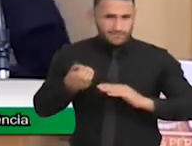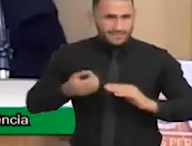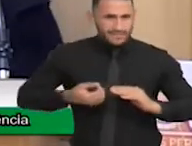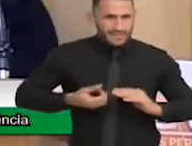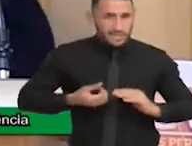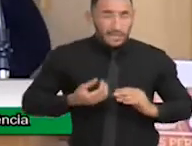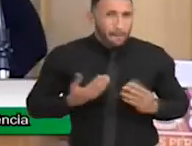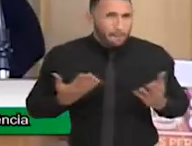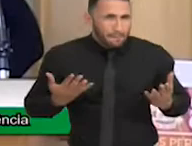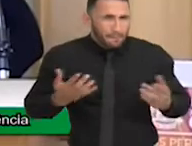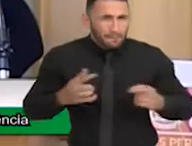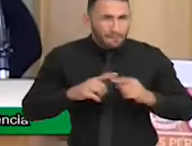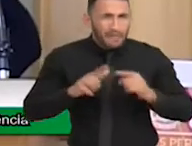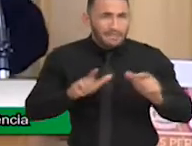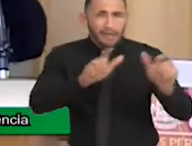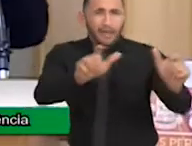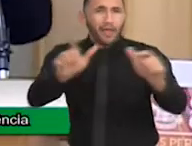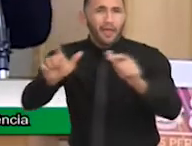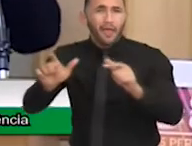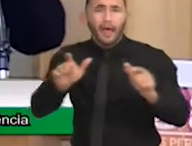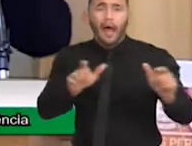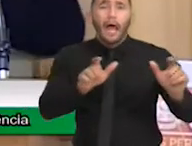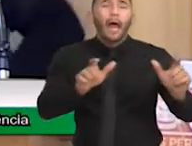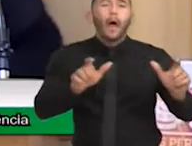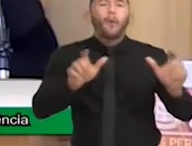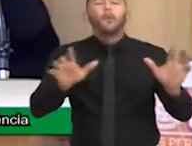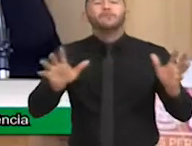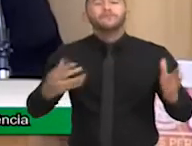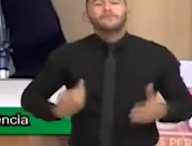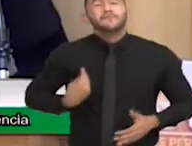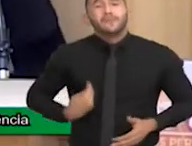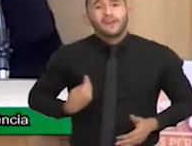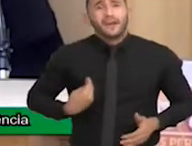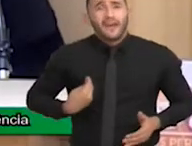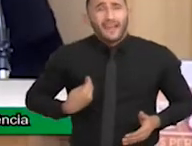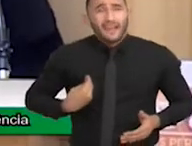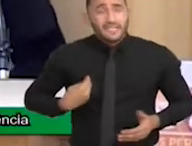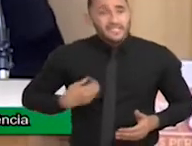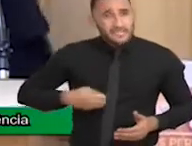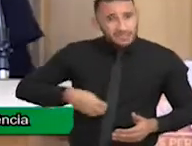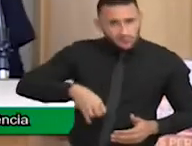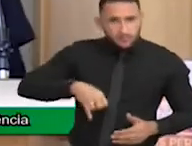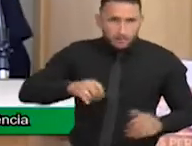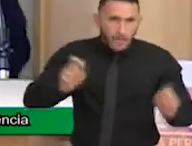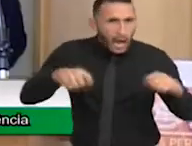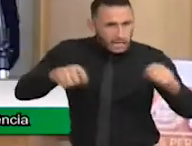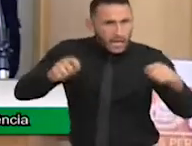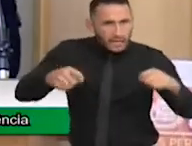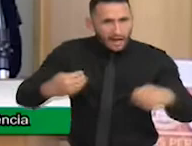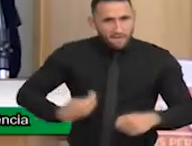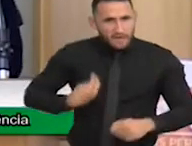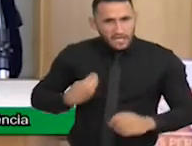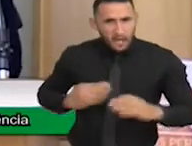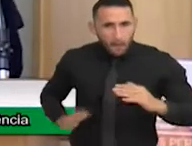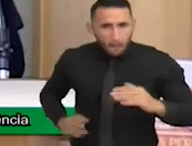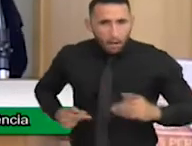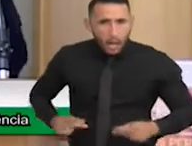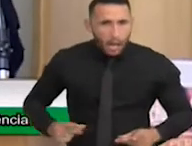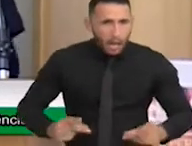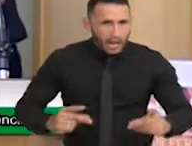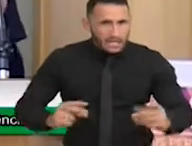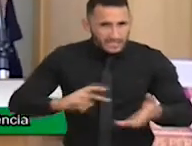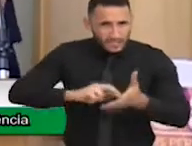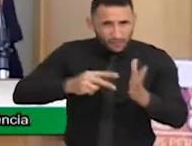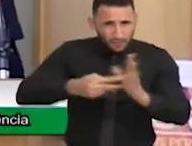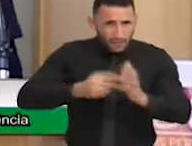Expectativa de vida não é igual à qualidade de vida. Elas tiveram mais anos de vida, mas